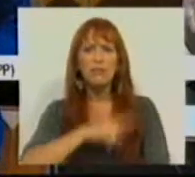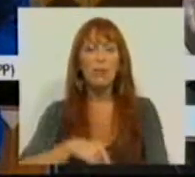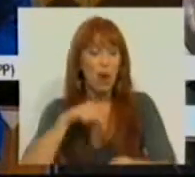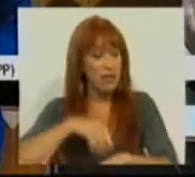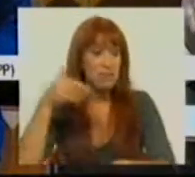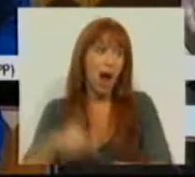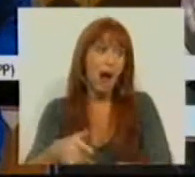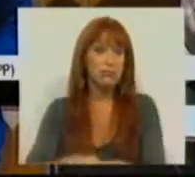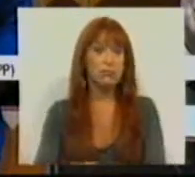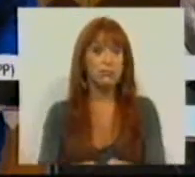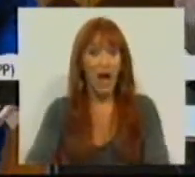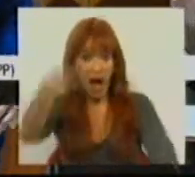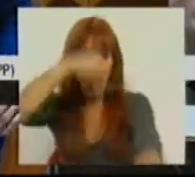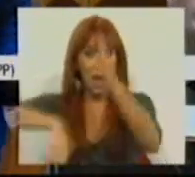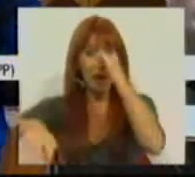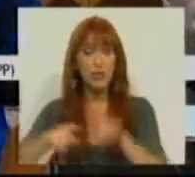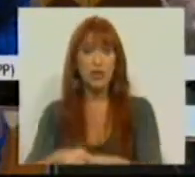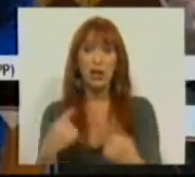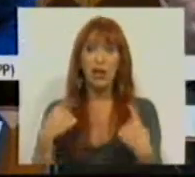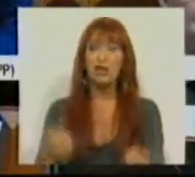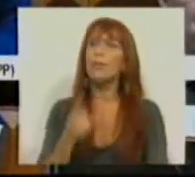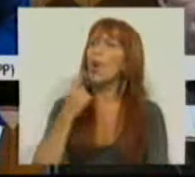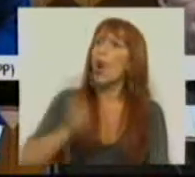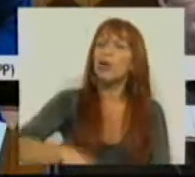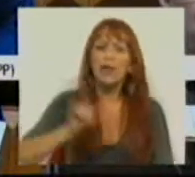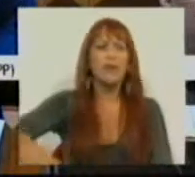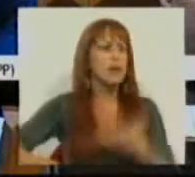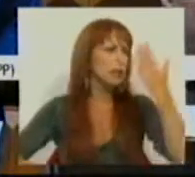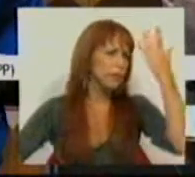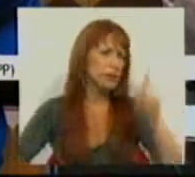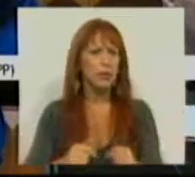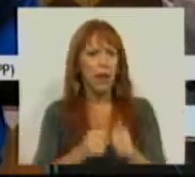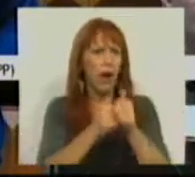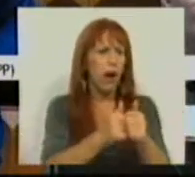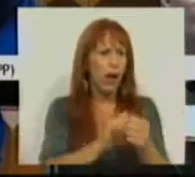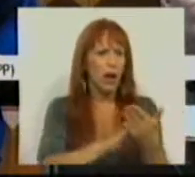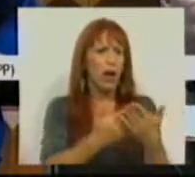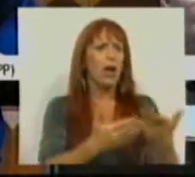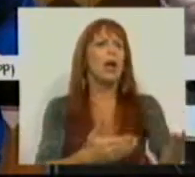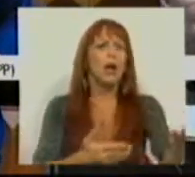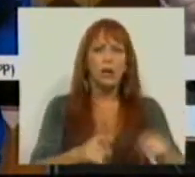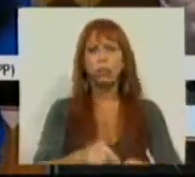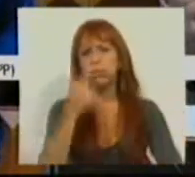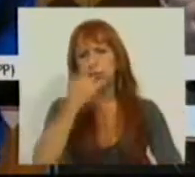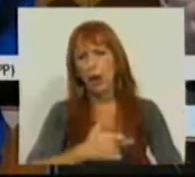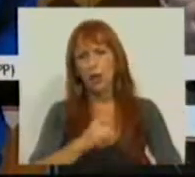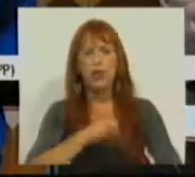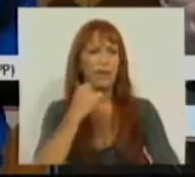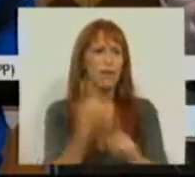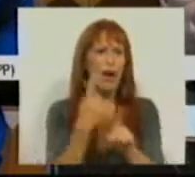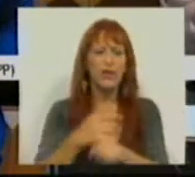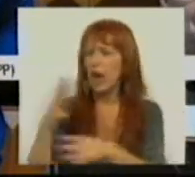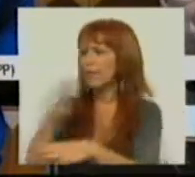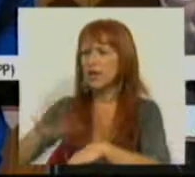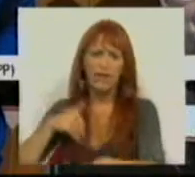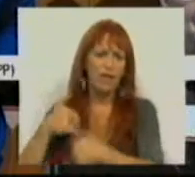seja desta que aprendam e que não tenhamos que correr novamente a taja de interpretar erros sucessivos que